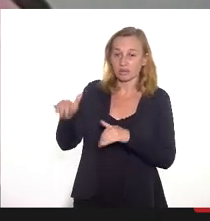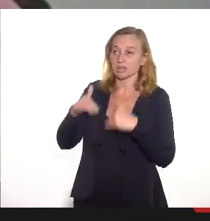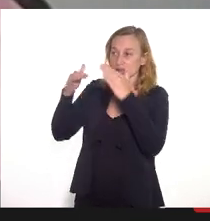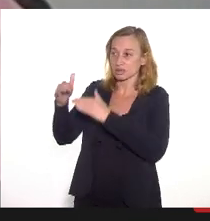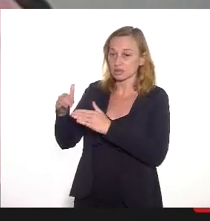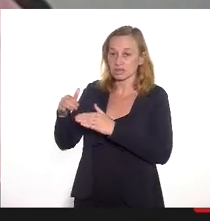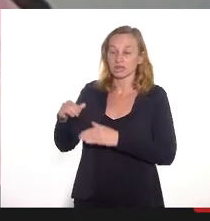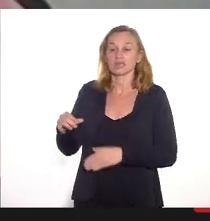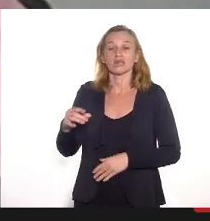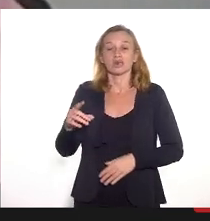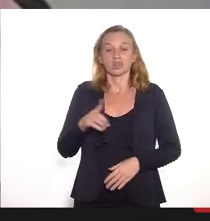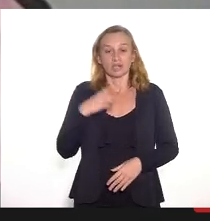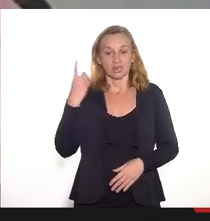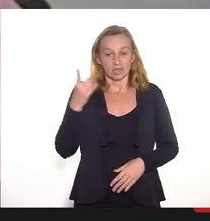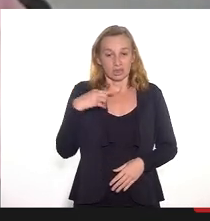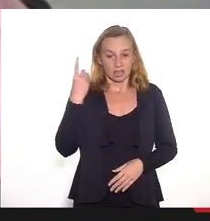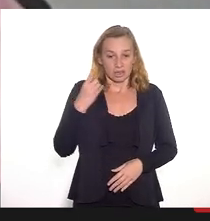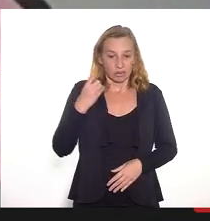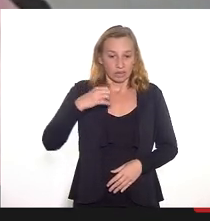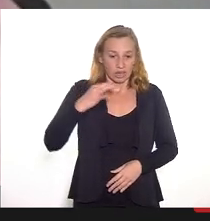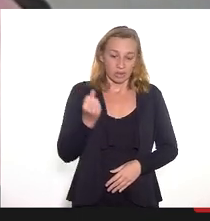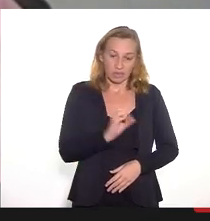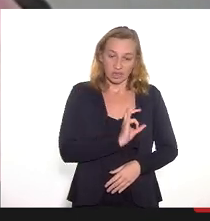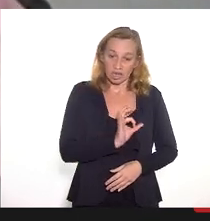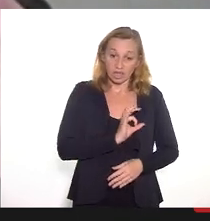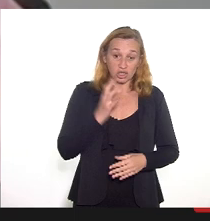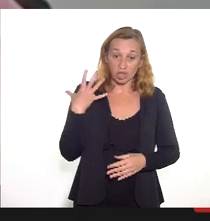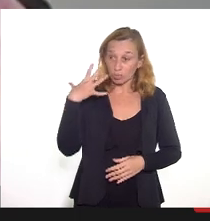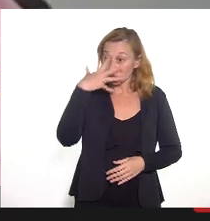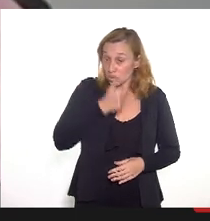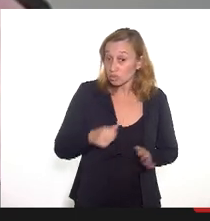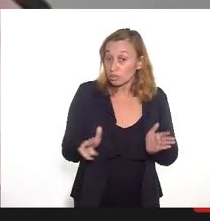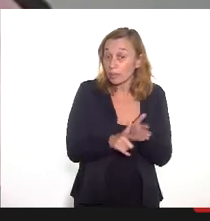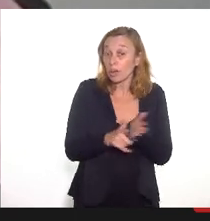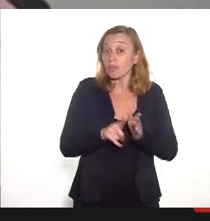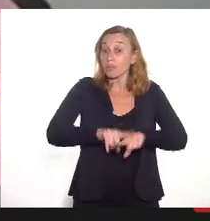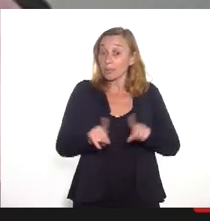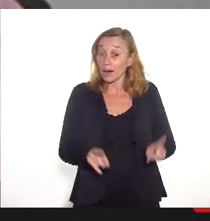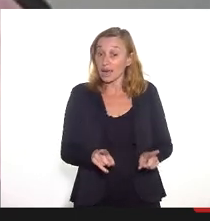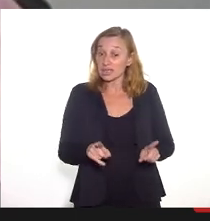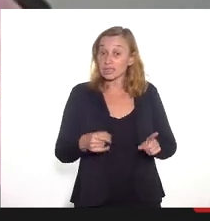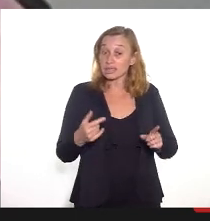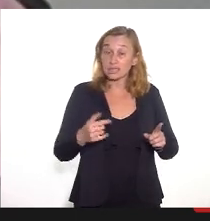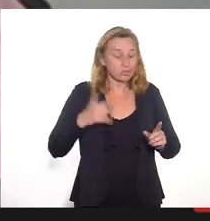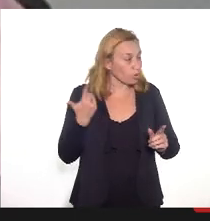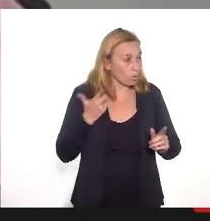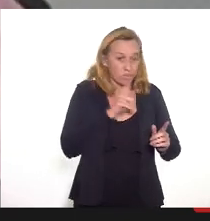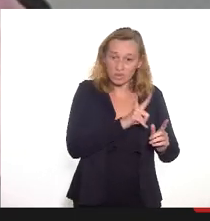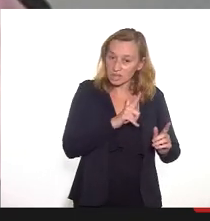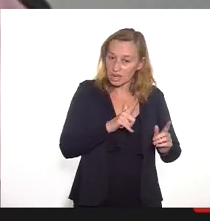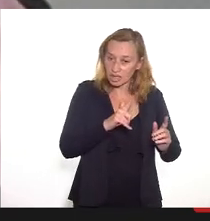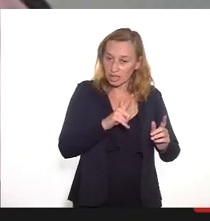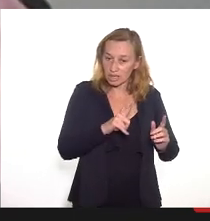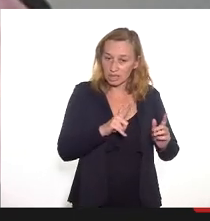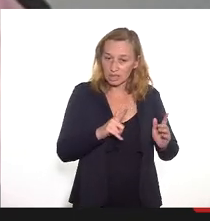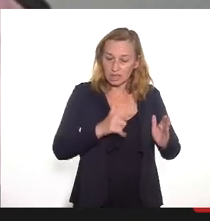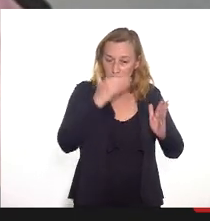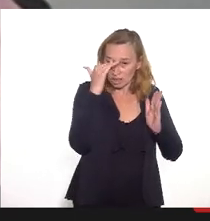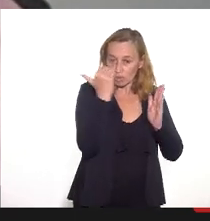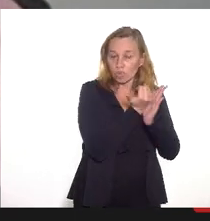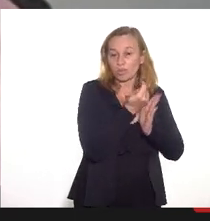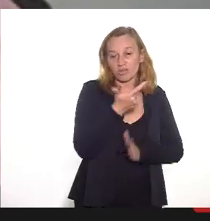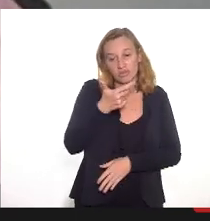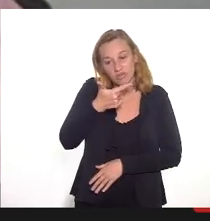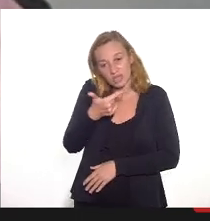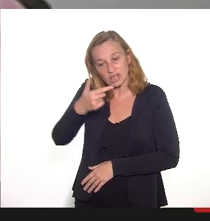aos demais que estão presentes aqui, tem respeito a todos, está muito bonito no papel, mas as metas não conseguem alcançar 25%. Então, eu gostaria